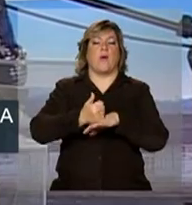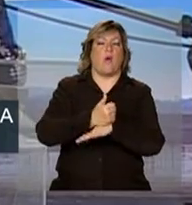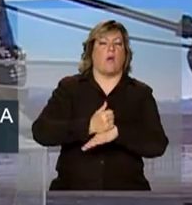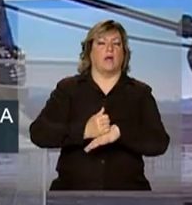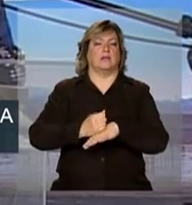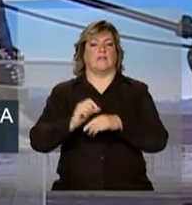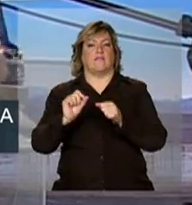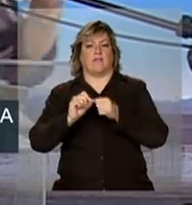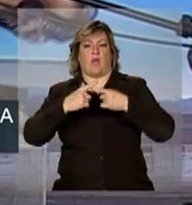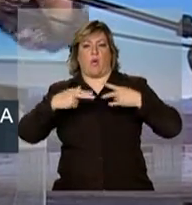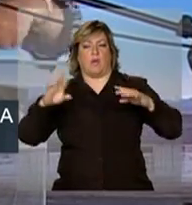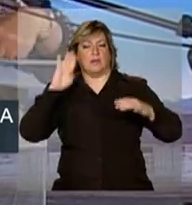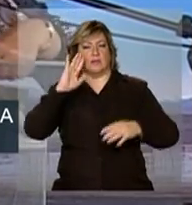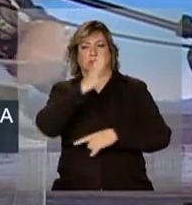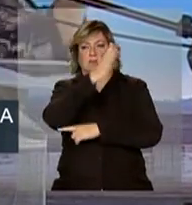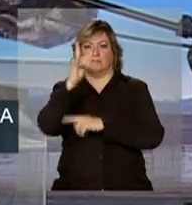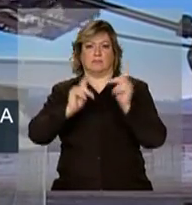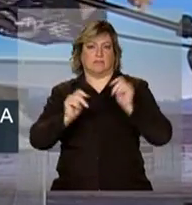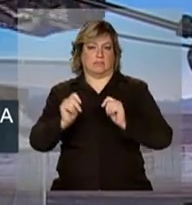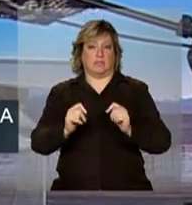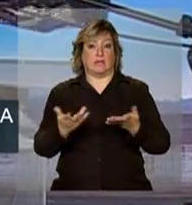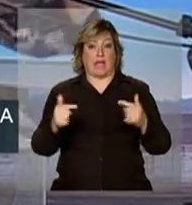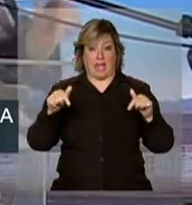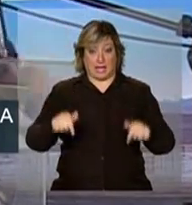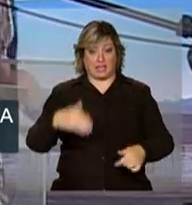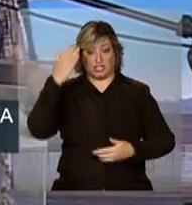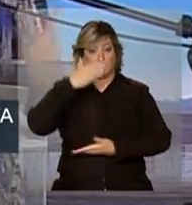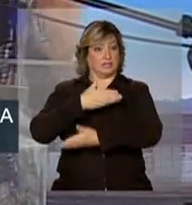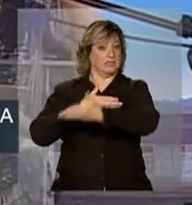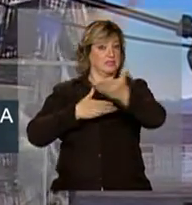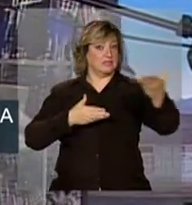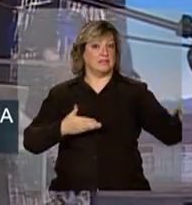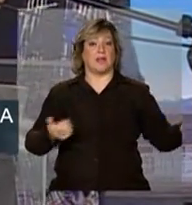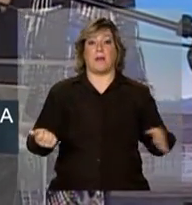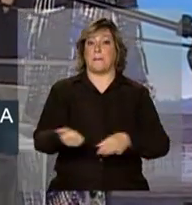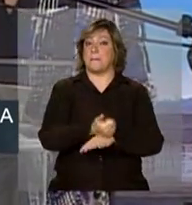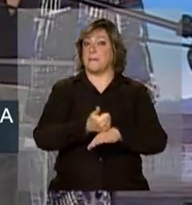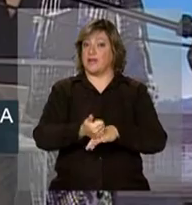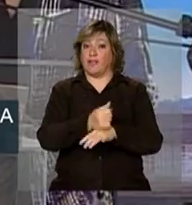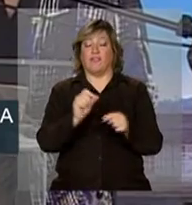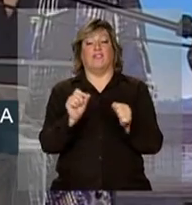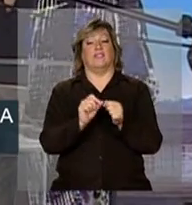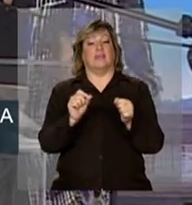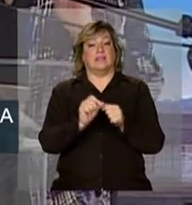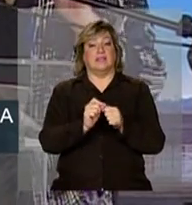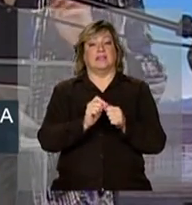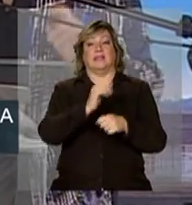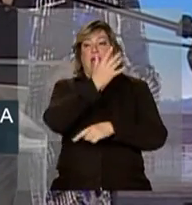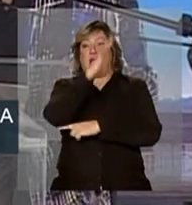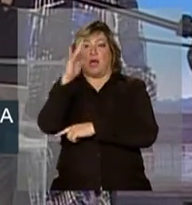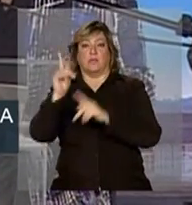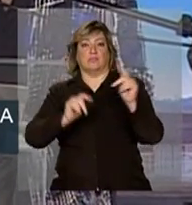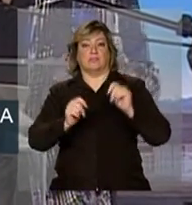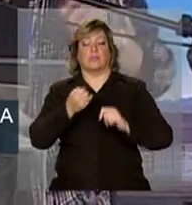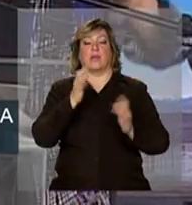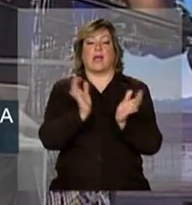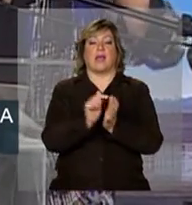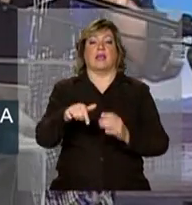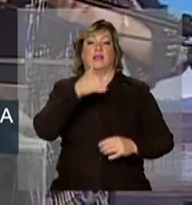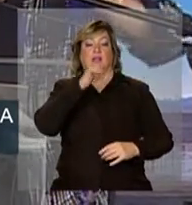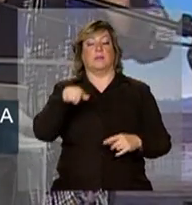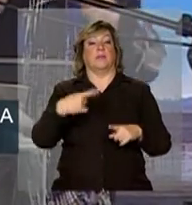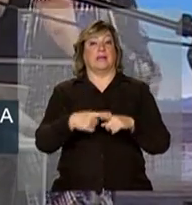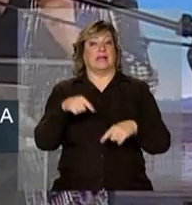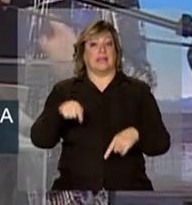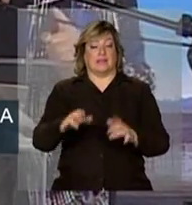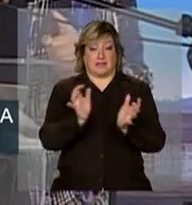ambientais. E aqui nós estamos diante de uma das melhores práticas ambientais na área de energia, que é